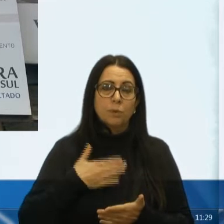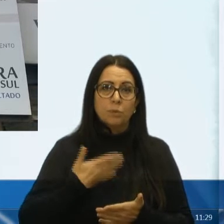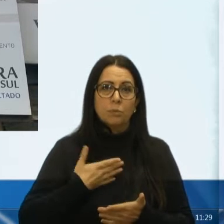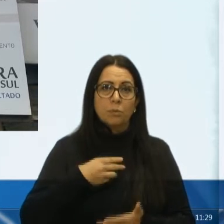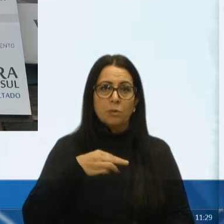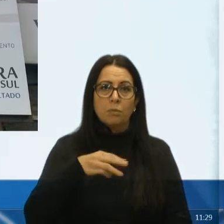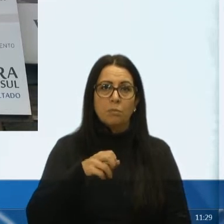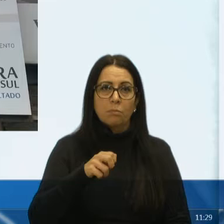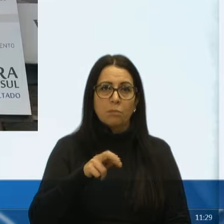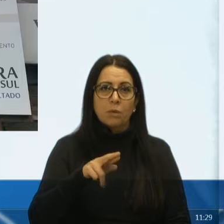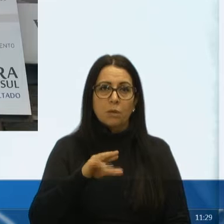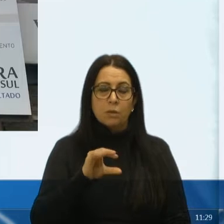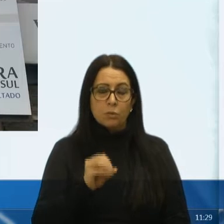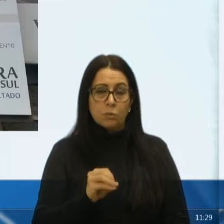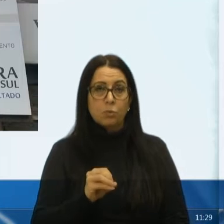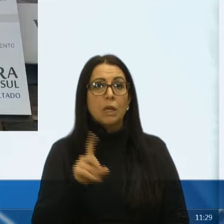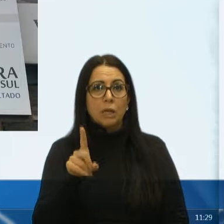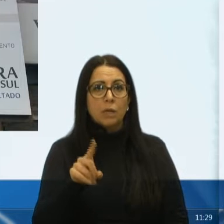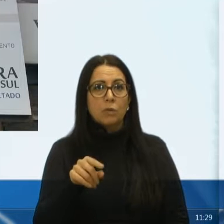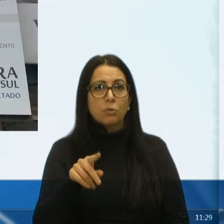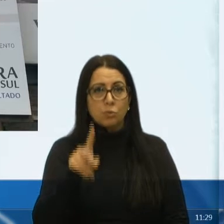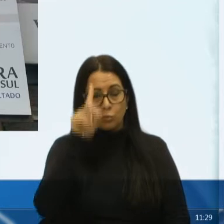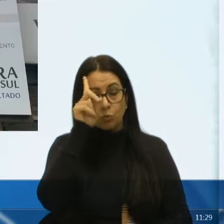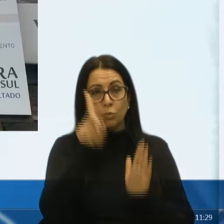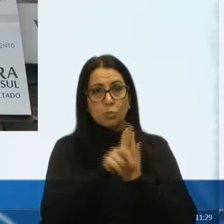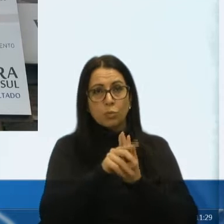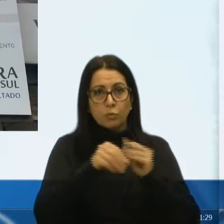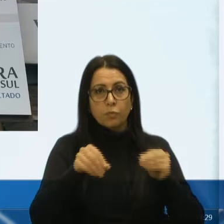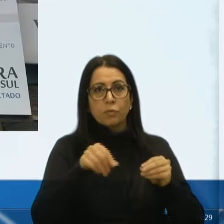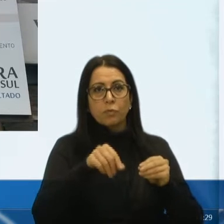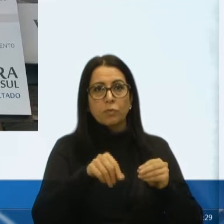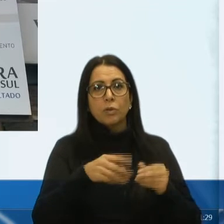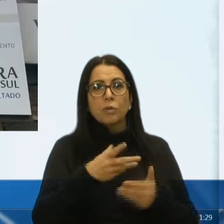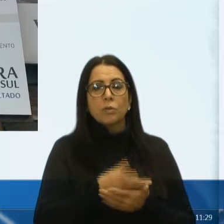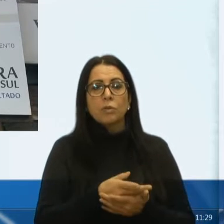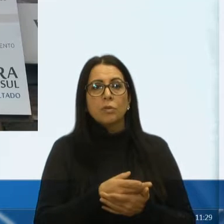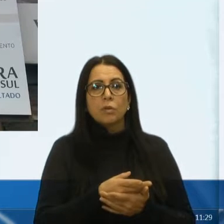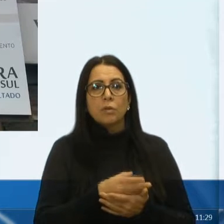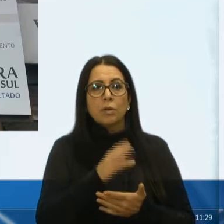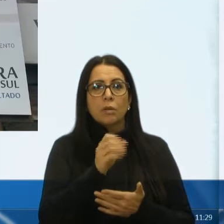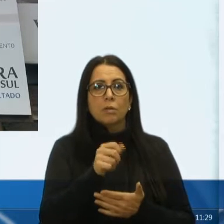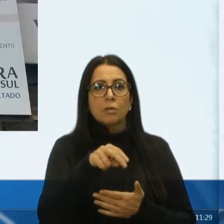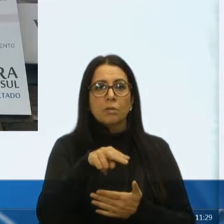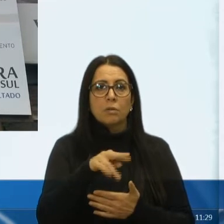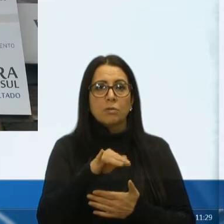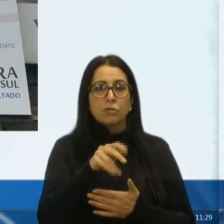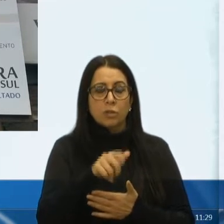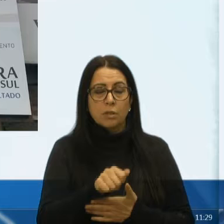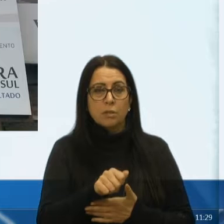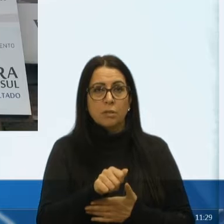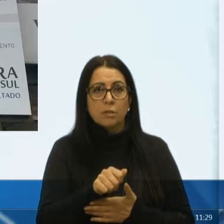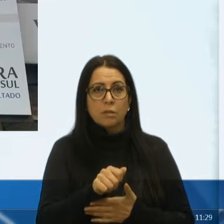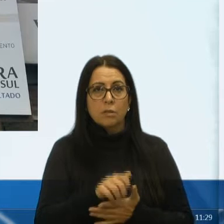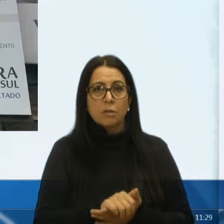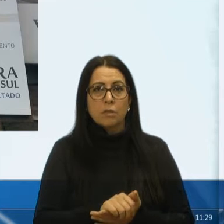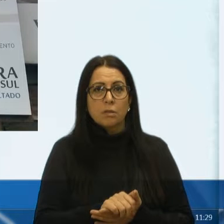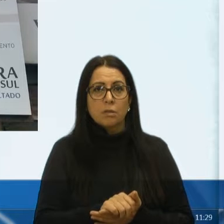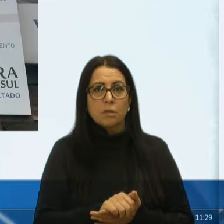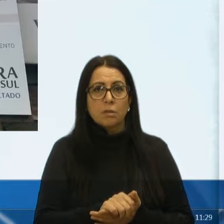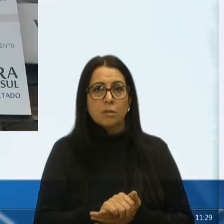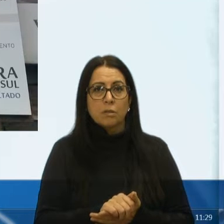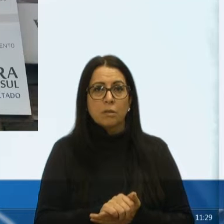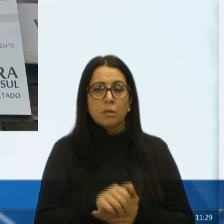Márcio Sirtoli, ele é um dos proprietários, filho proprietário da cantina da